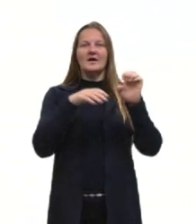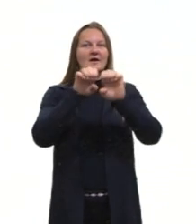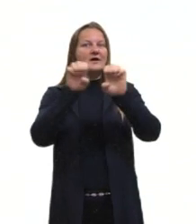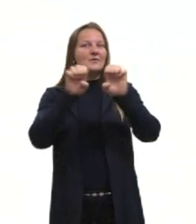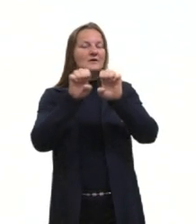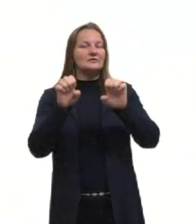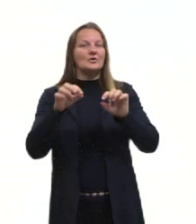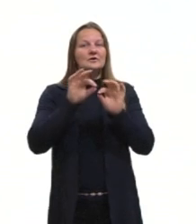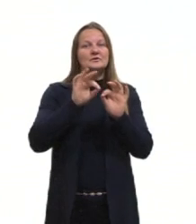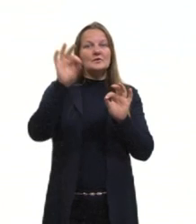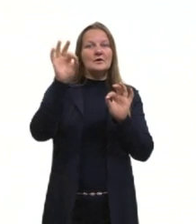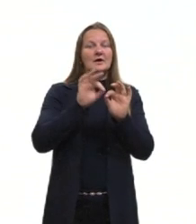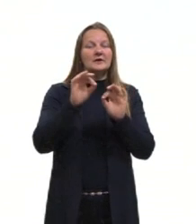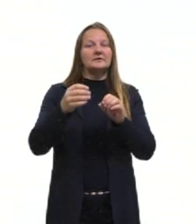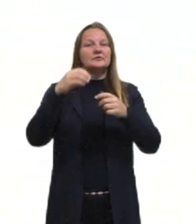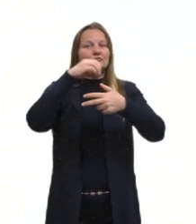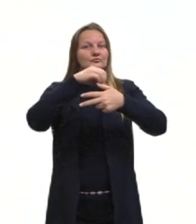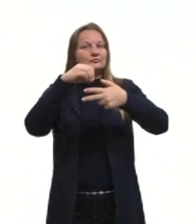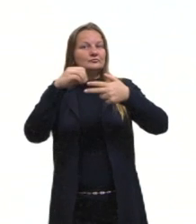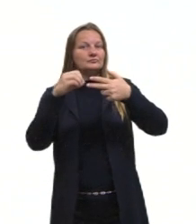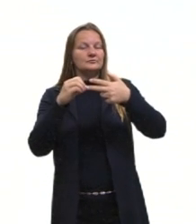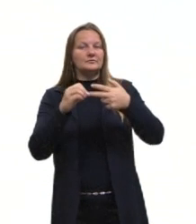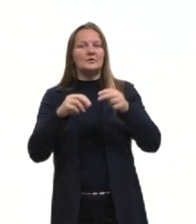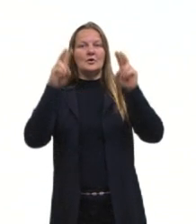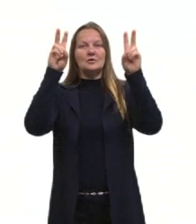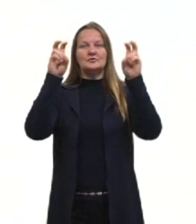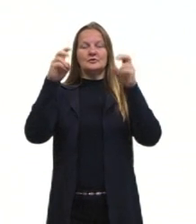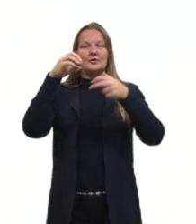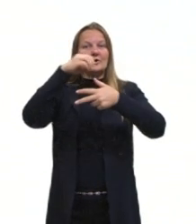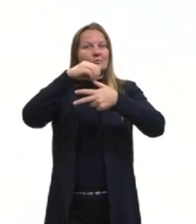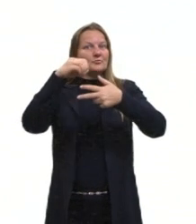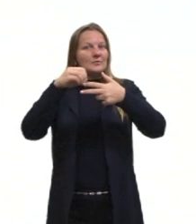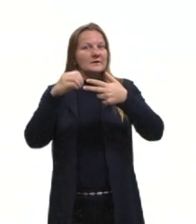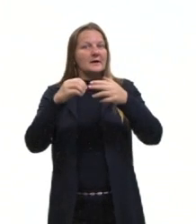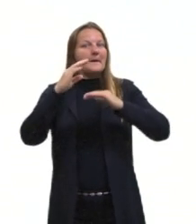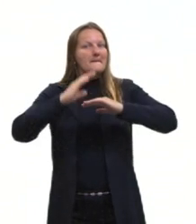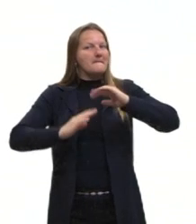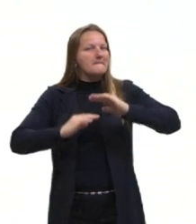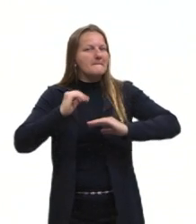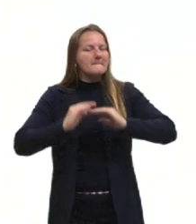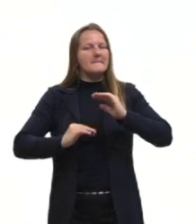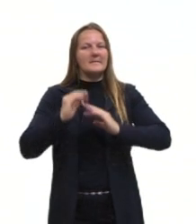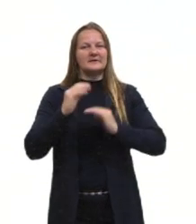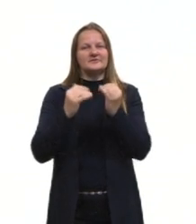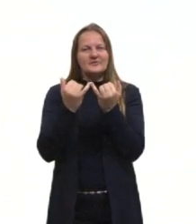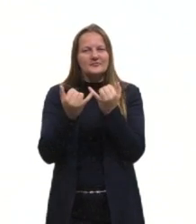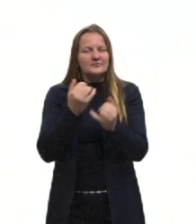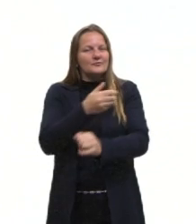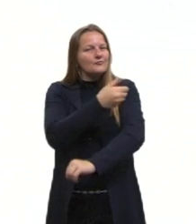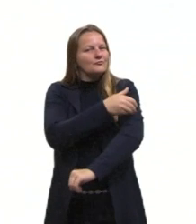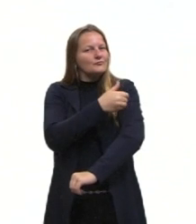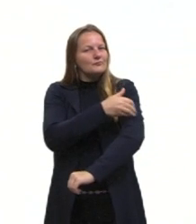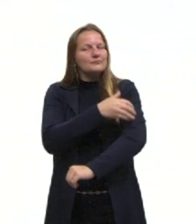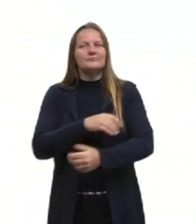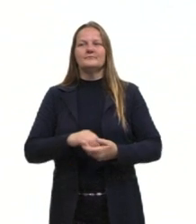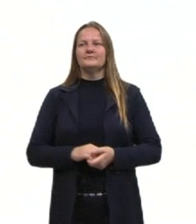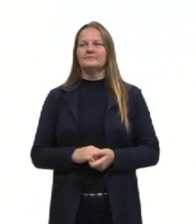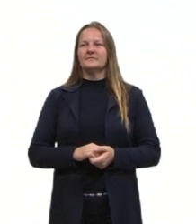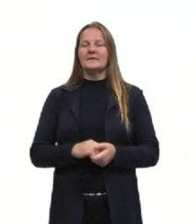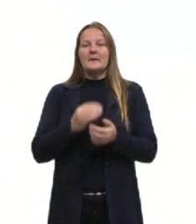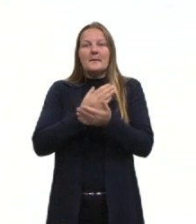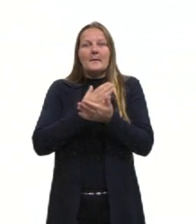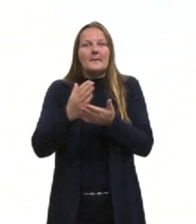gente já sabe que quando o título traz aí o ENEM é porque nós vamos praticar um pouco, né? Mas, para a gente dar